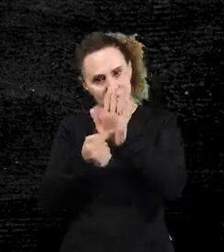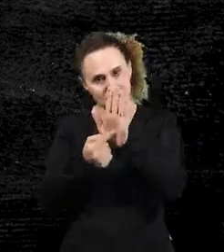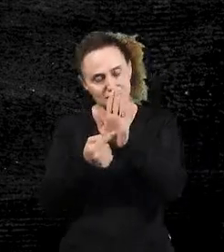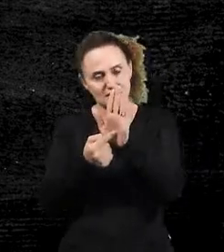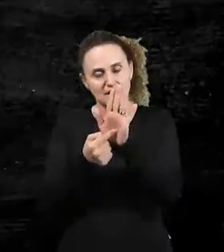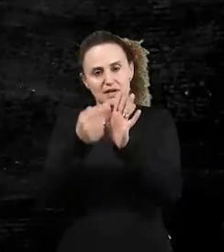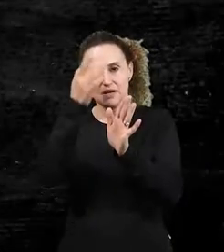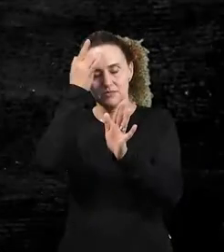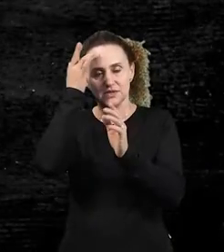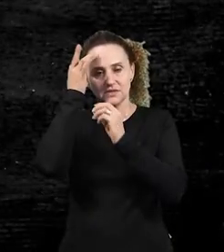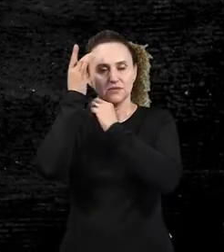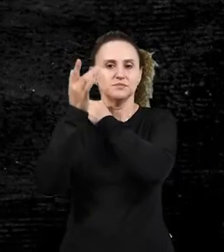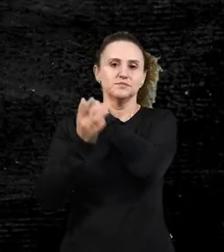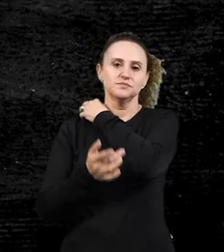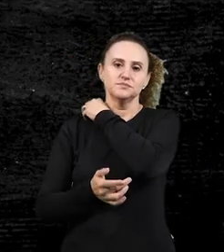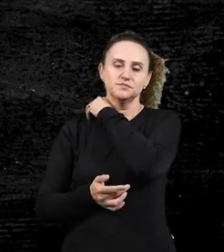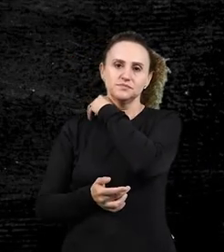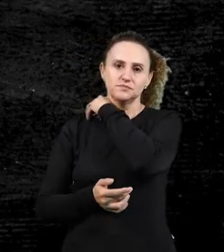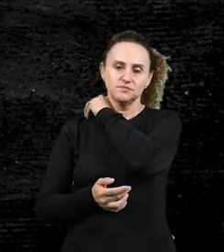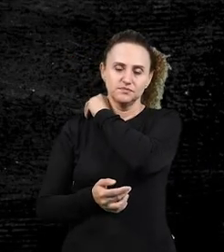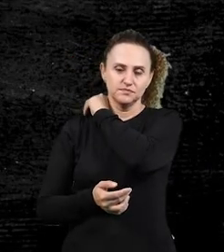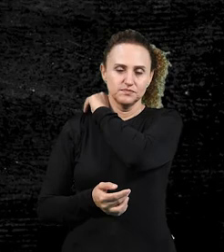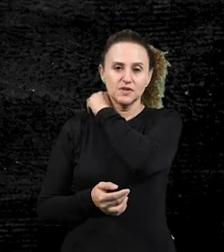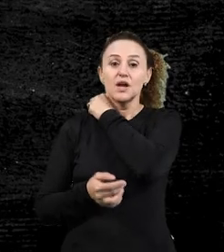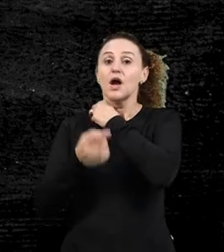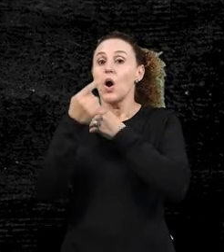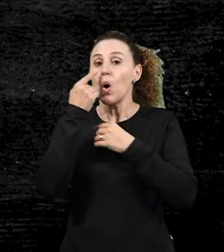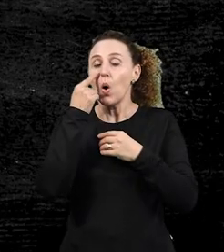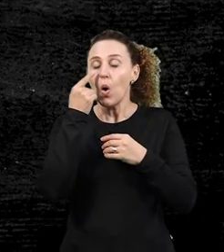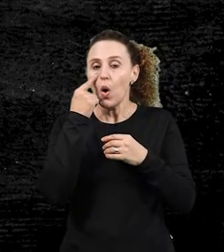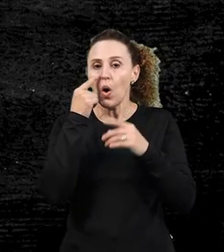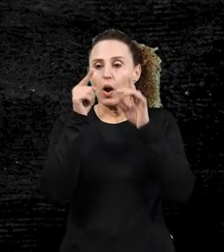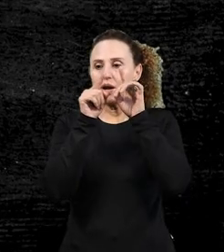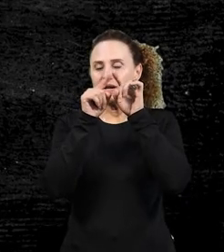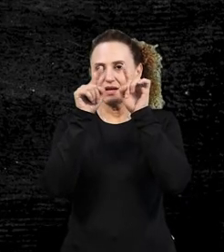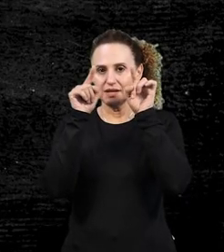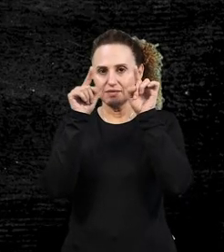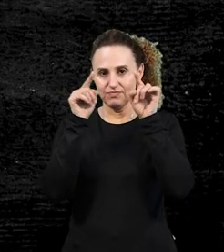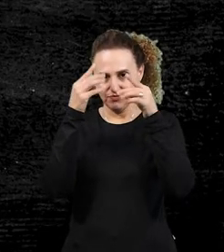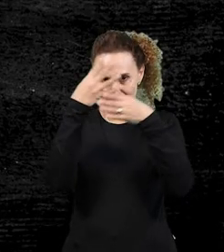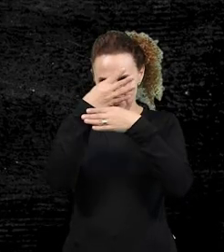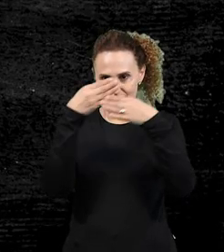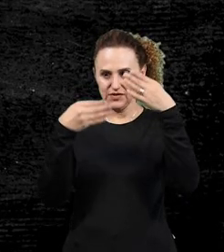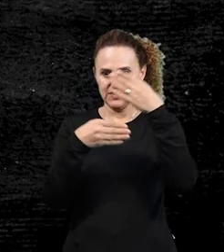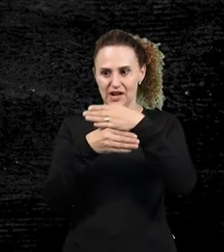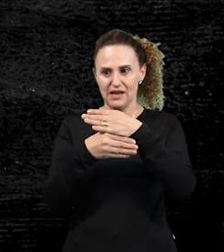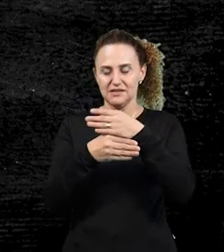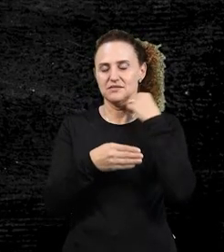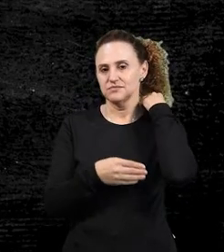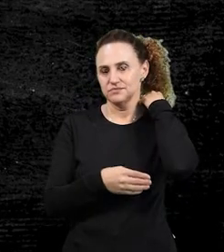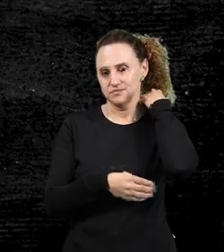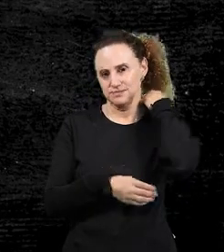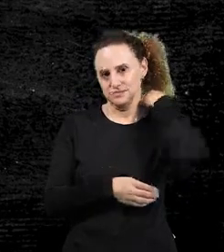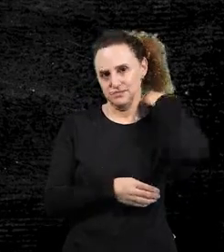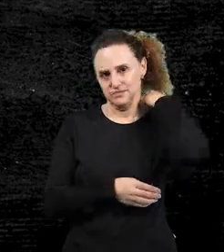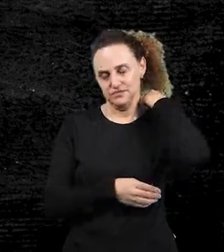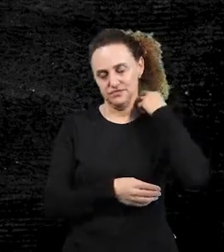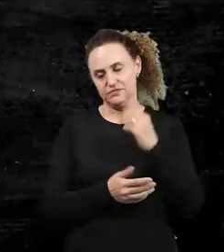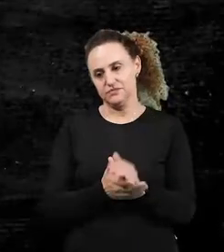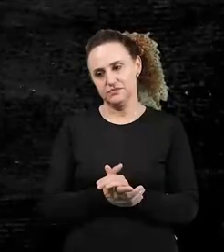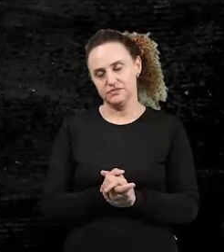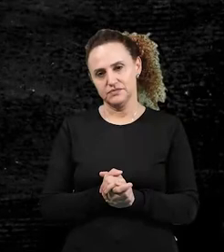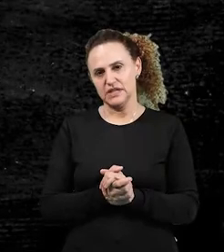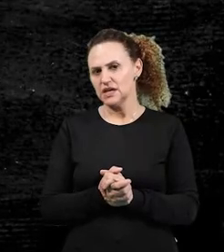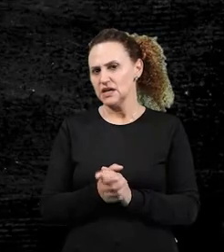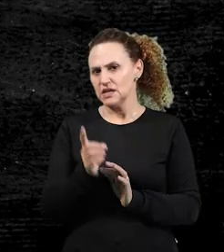a pessoa. Olha aqui no outro quadro, desinências modo temporais. Então, nem sempre no